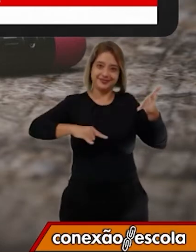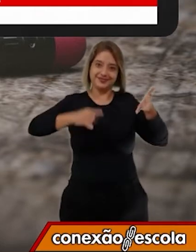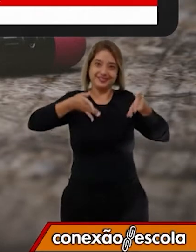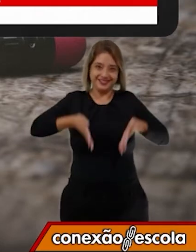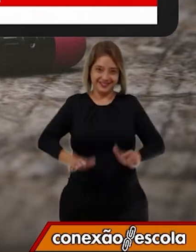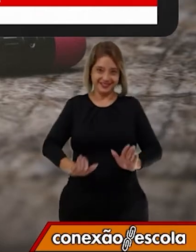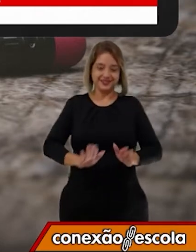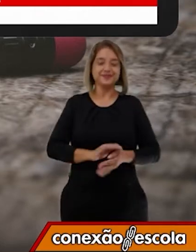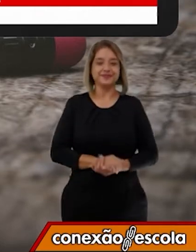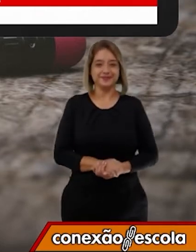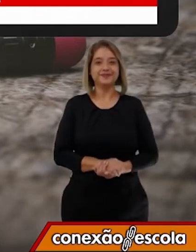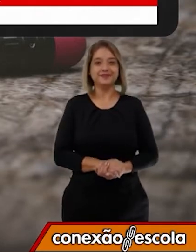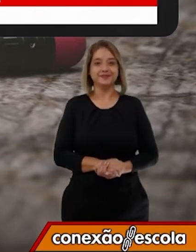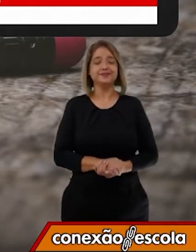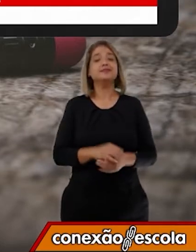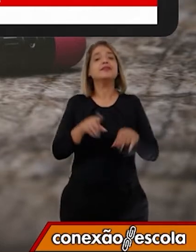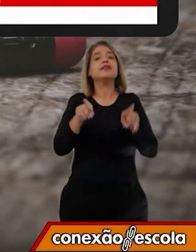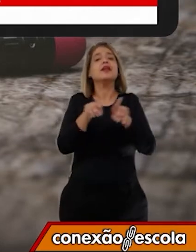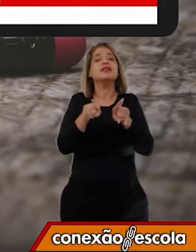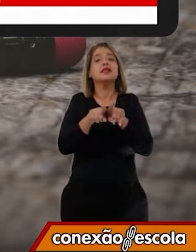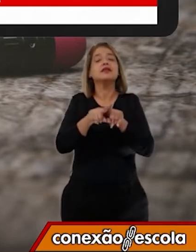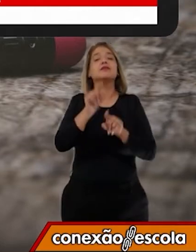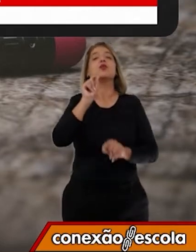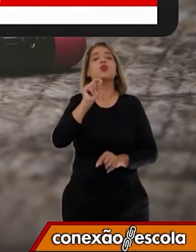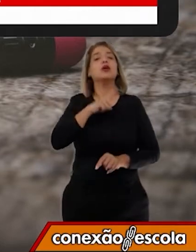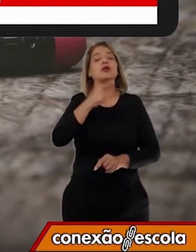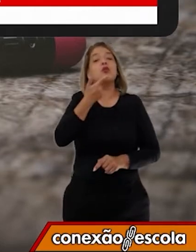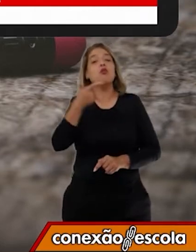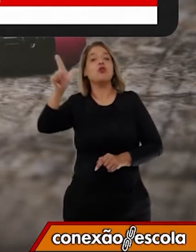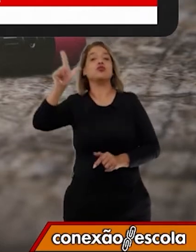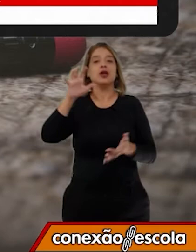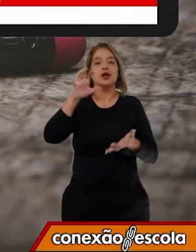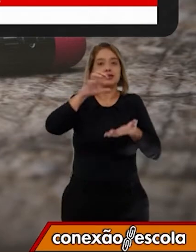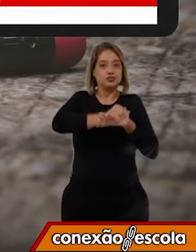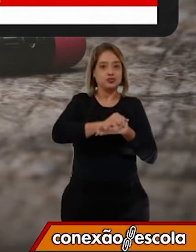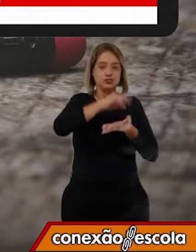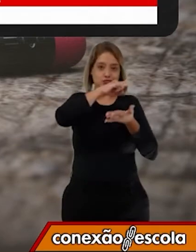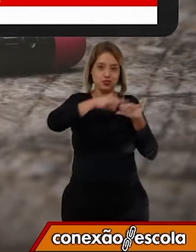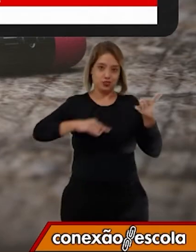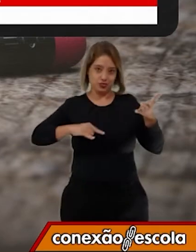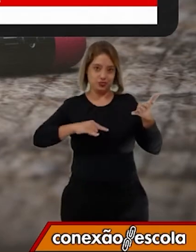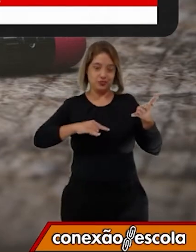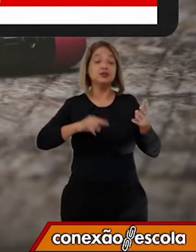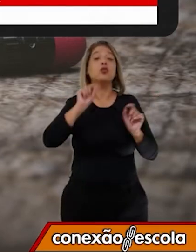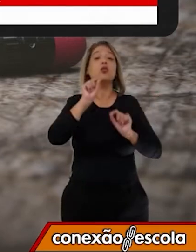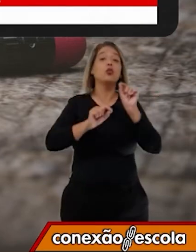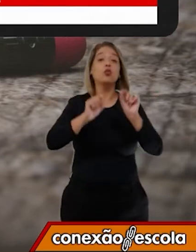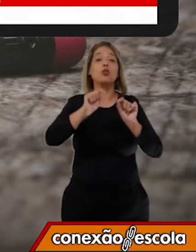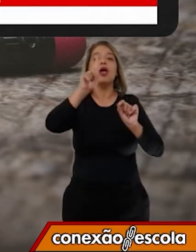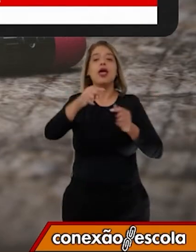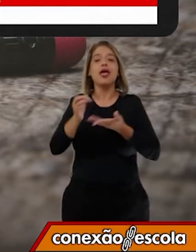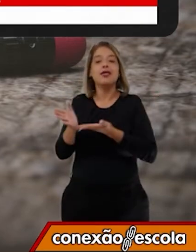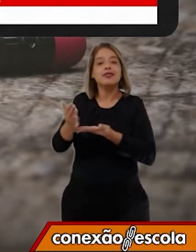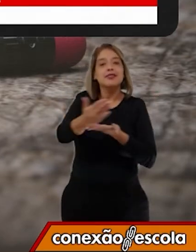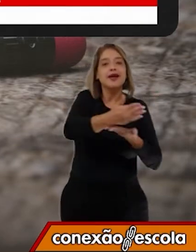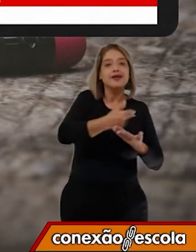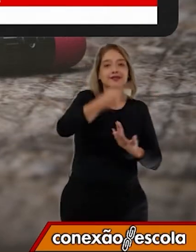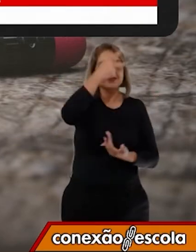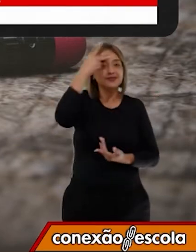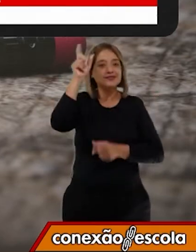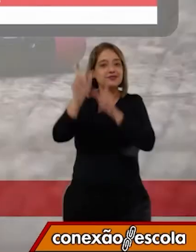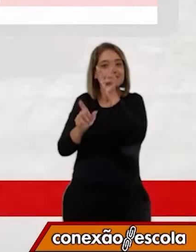Tem também outros registros de documentos com os dados da pessoa.